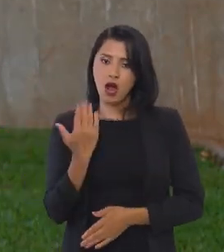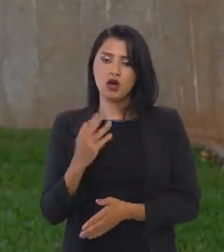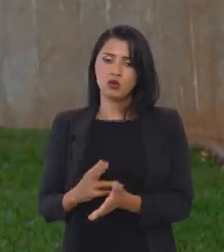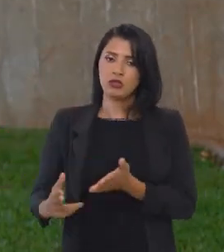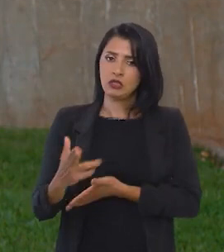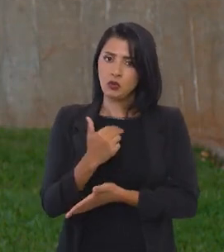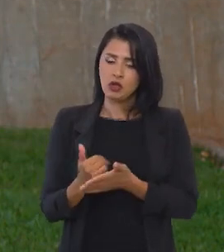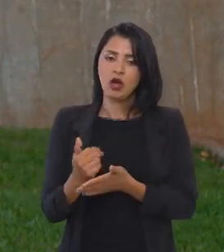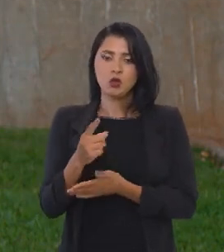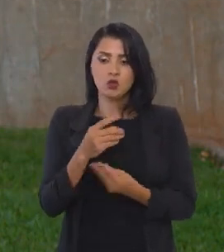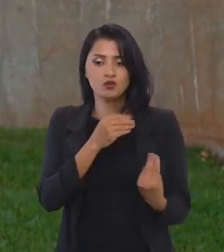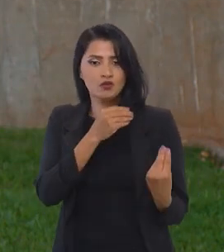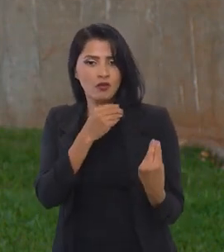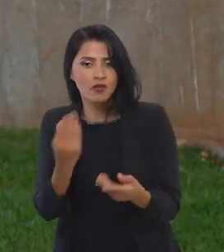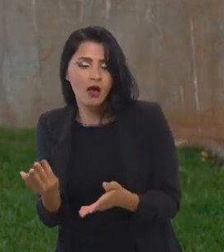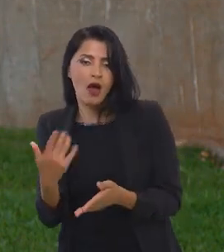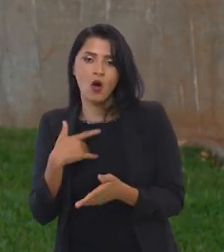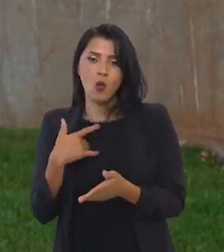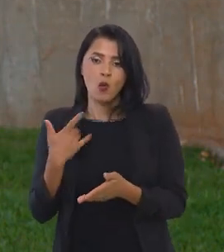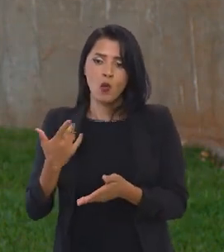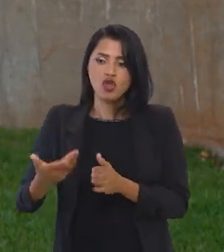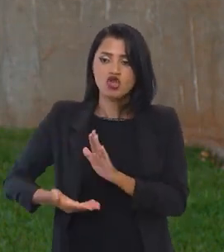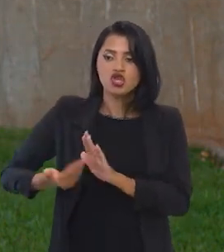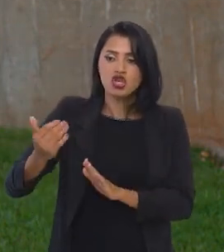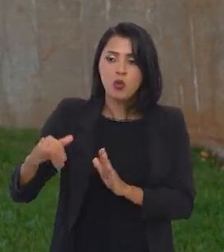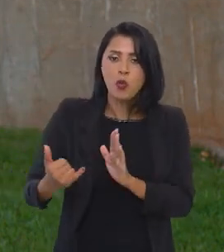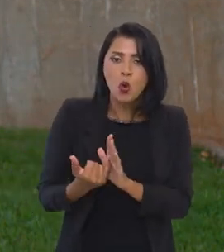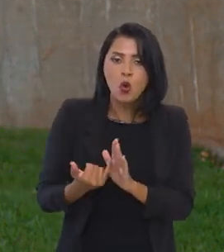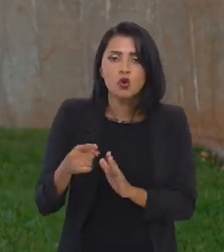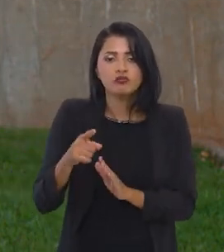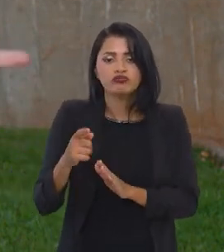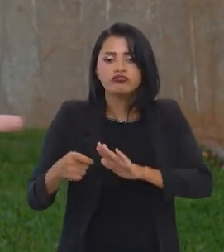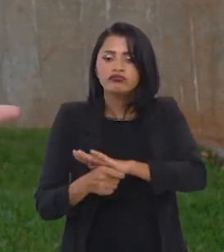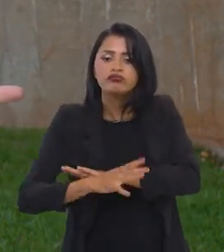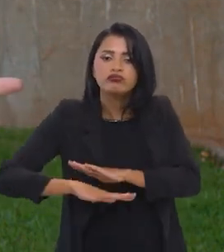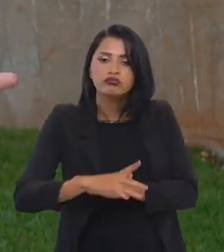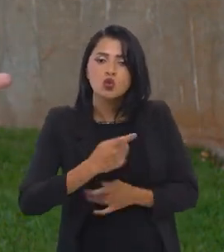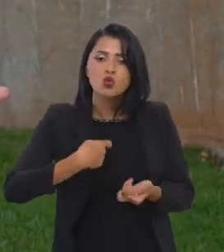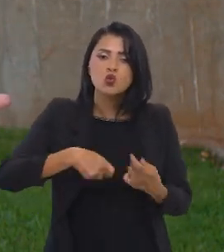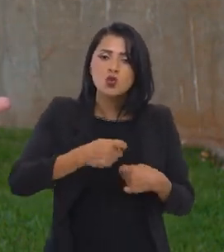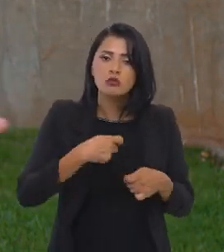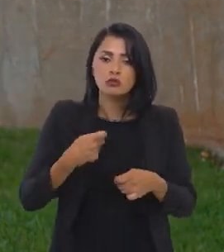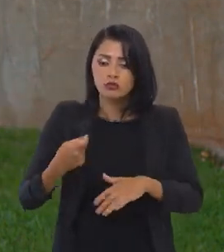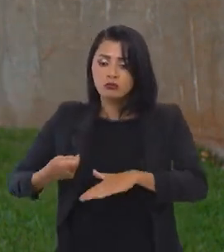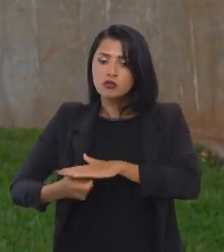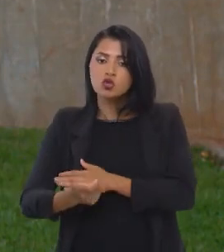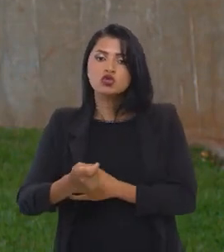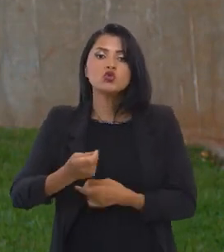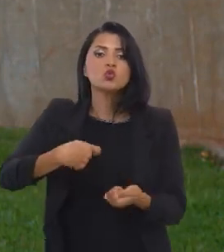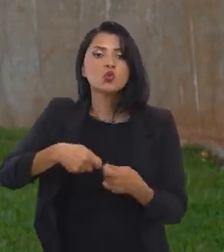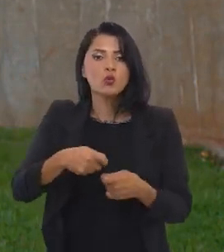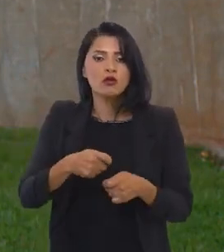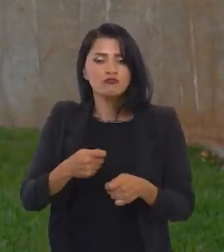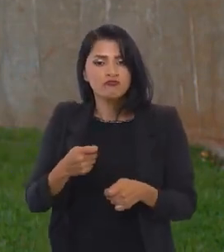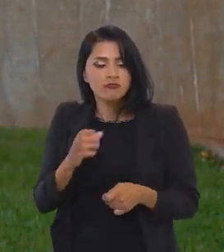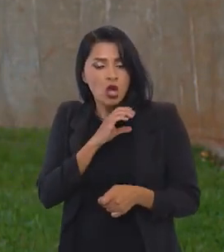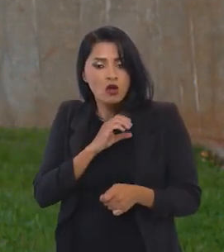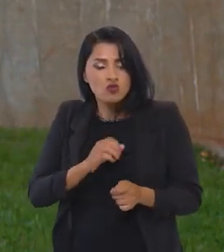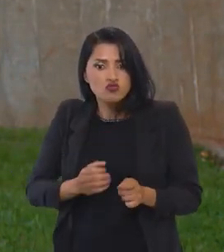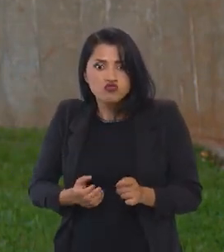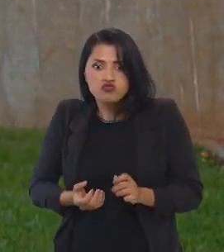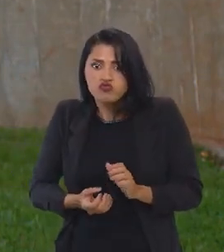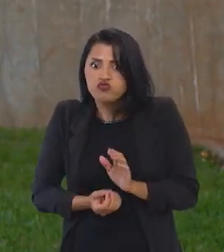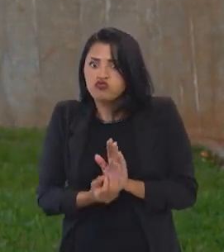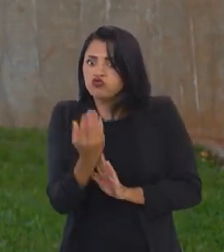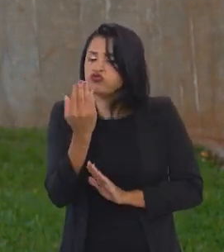que são os gastos tributários indiretos, quando ele dá uma desoneração, ele está investindo na economia. E investir na economia aquece